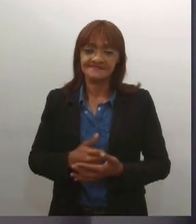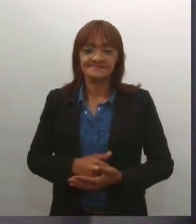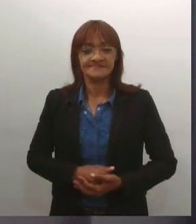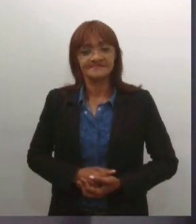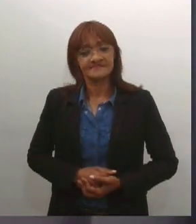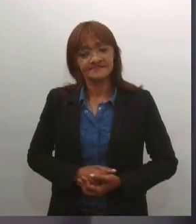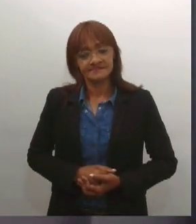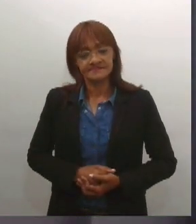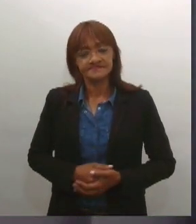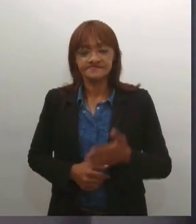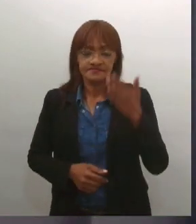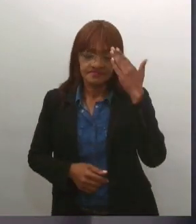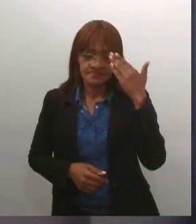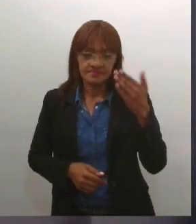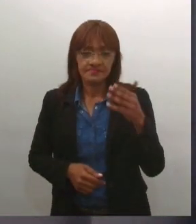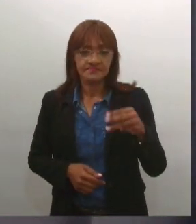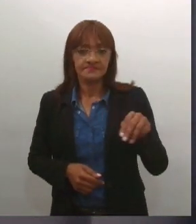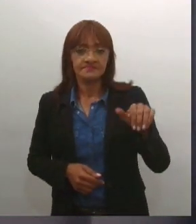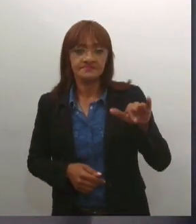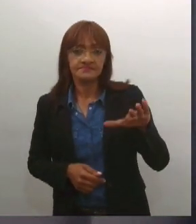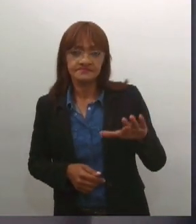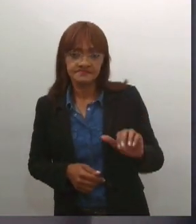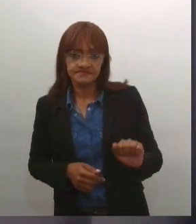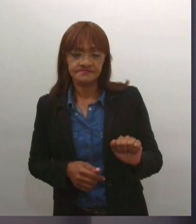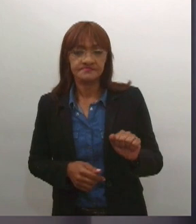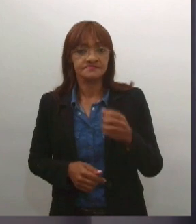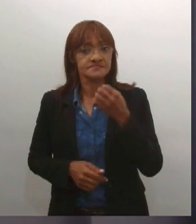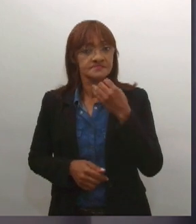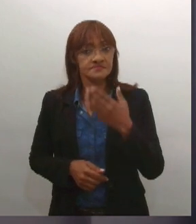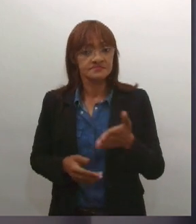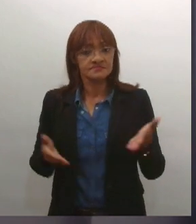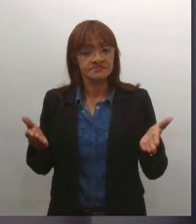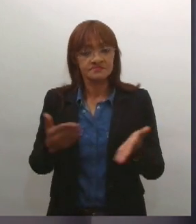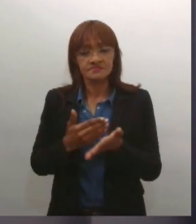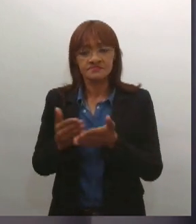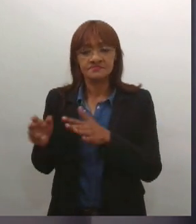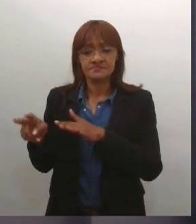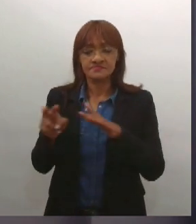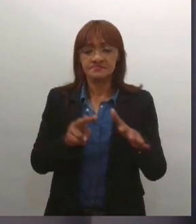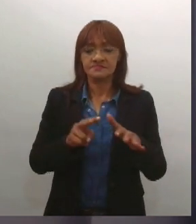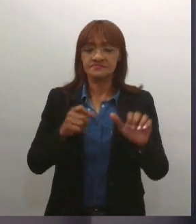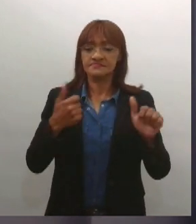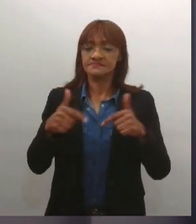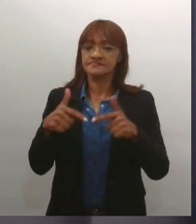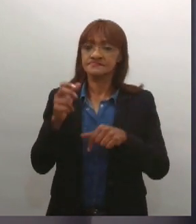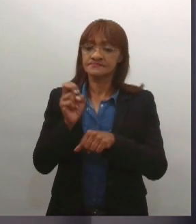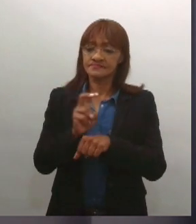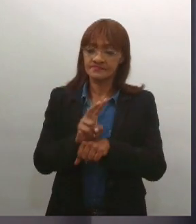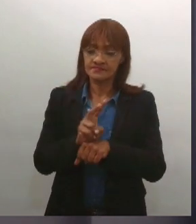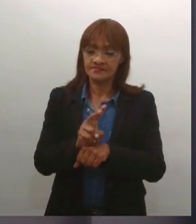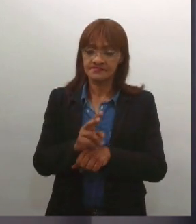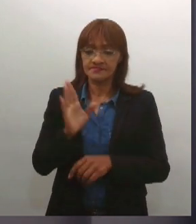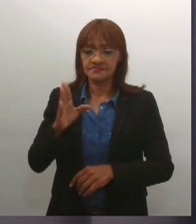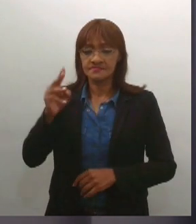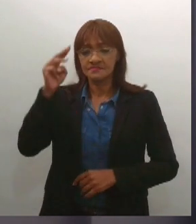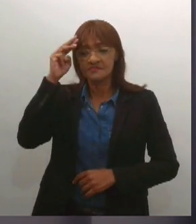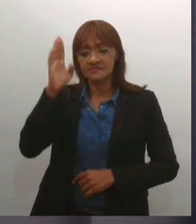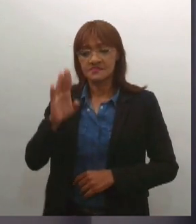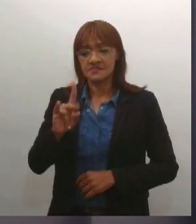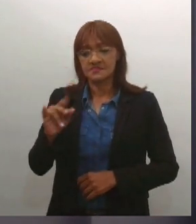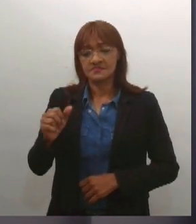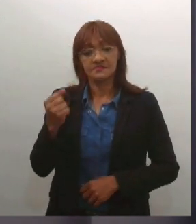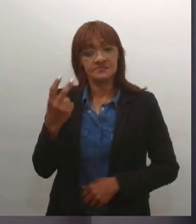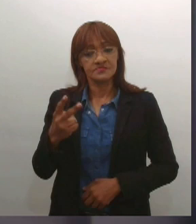Obrigada, Márcia, pelas informações. É muito bom começar a semana falando de emprego, né? E olha, nesta terça-feira, dia 2 de abril, a Assembleia